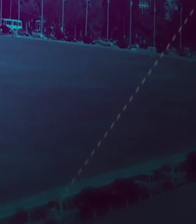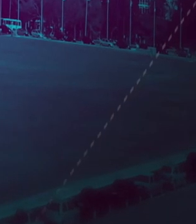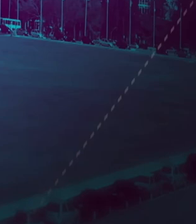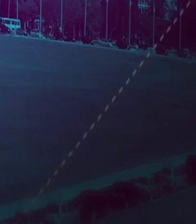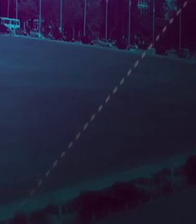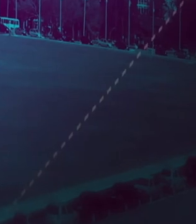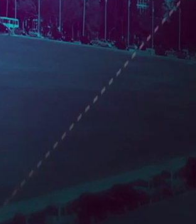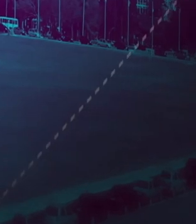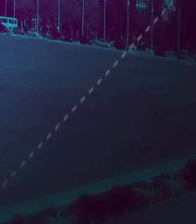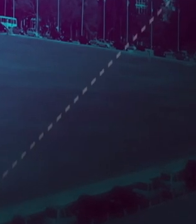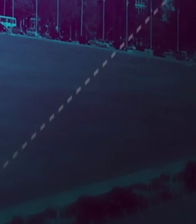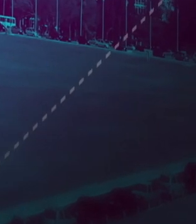Onyx Lorenzoni,